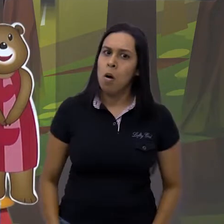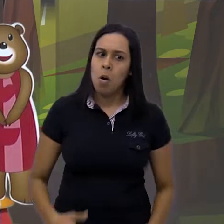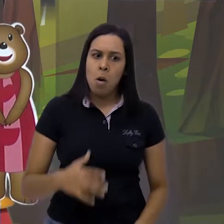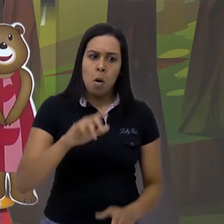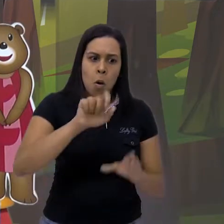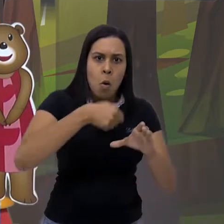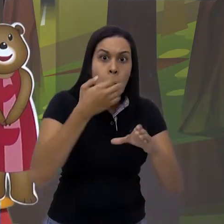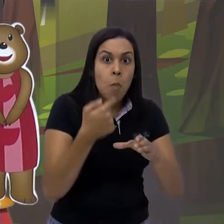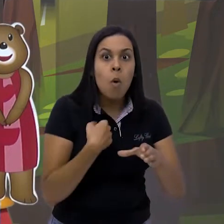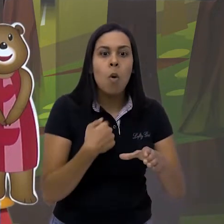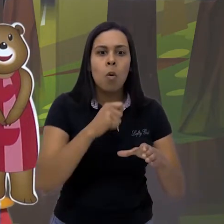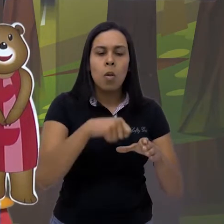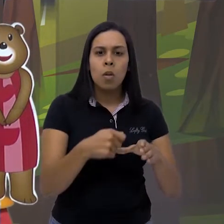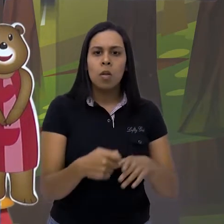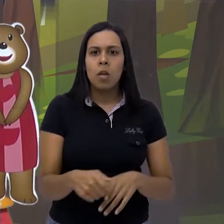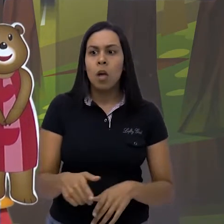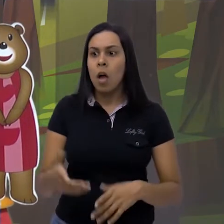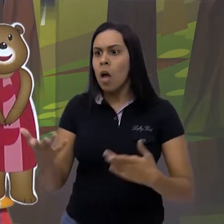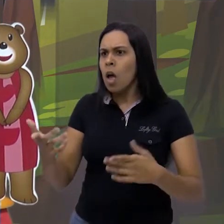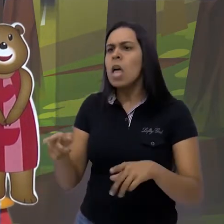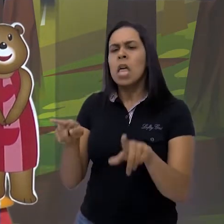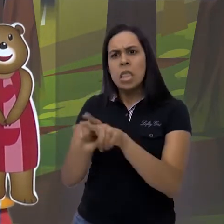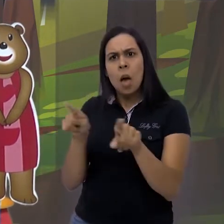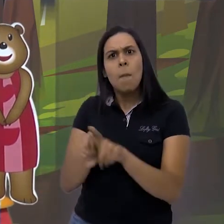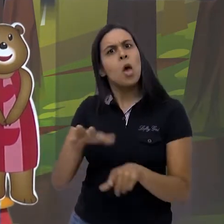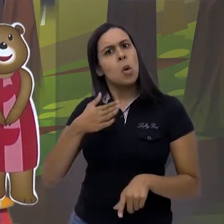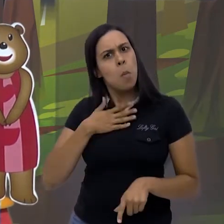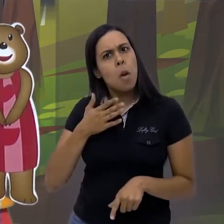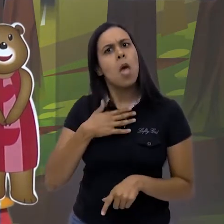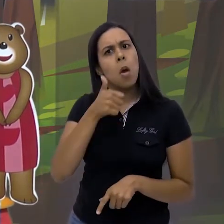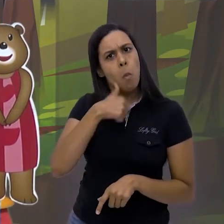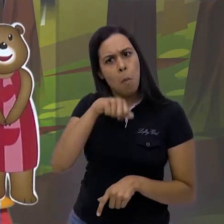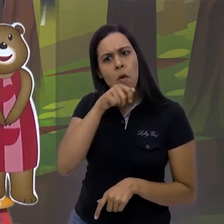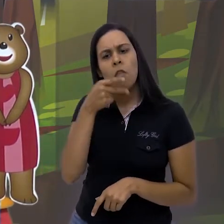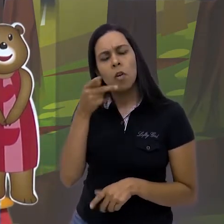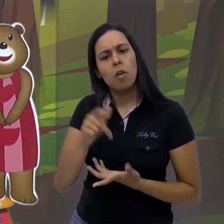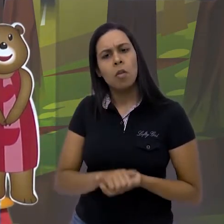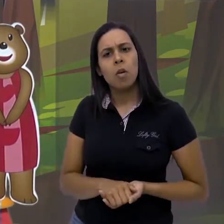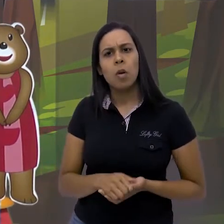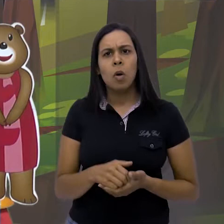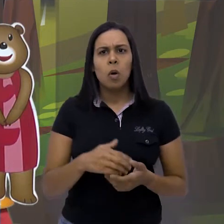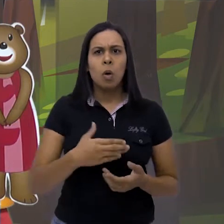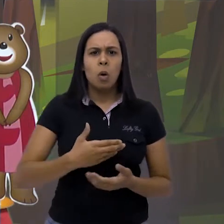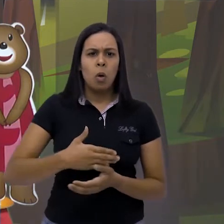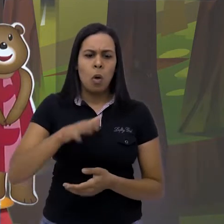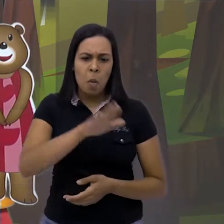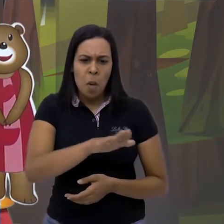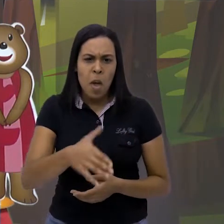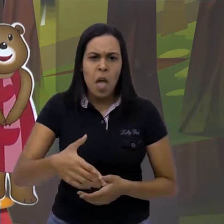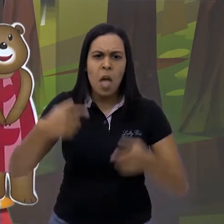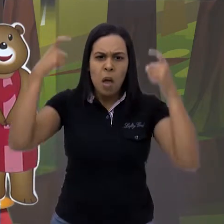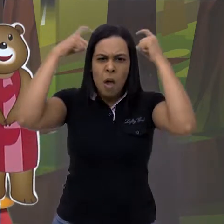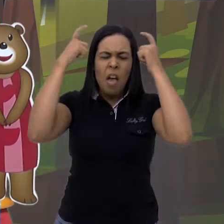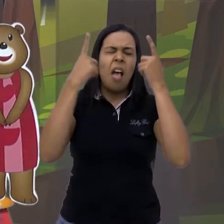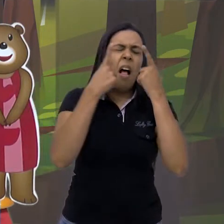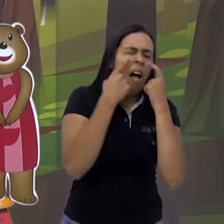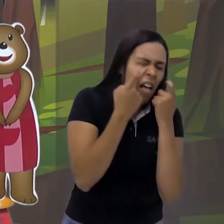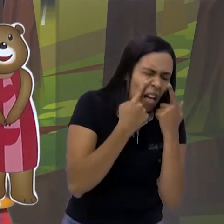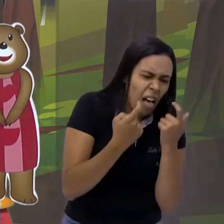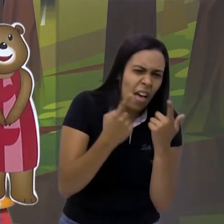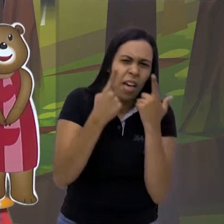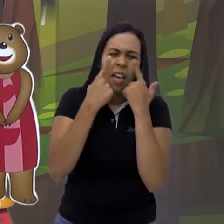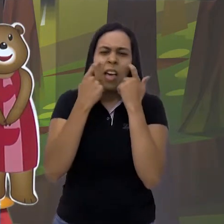mingau. A mamãe disse, também mexeram no meu mingau. O bebê urso começou a chorar.